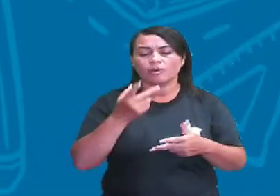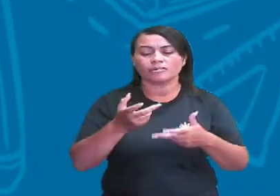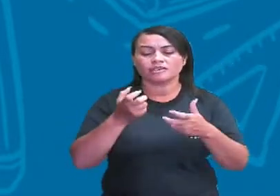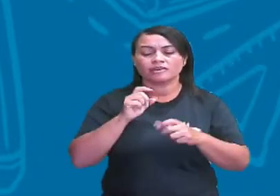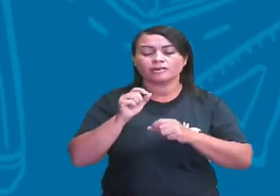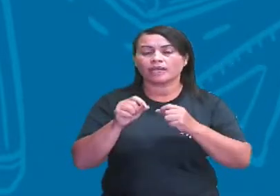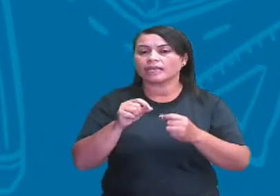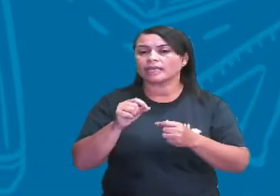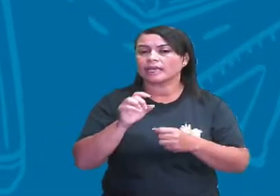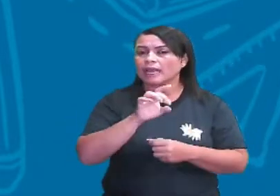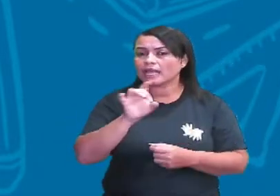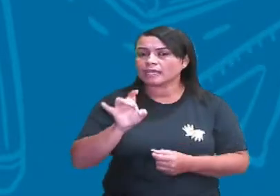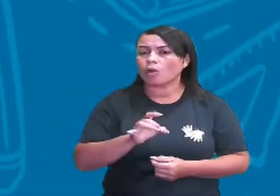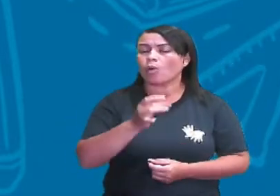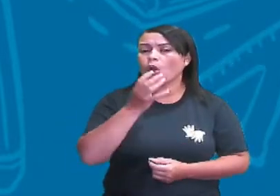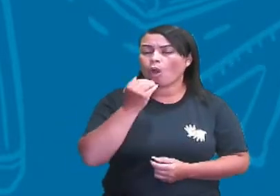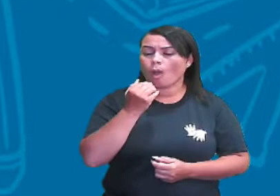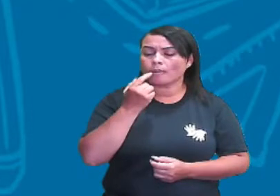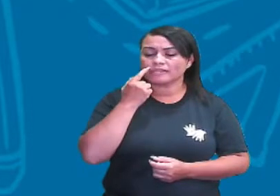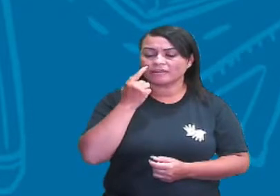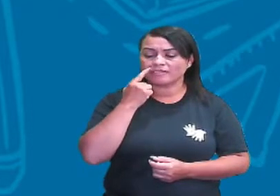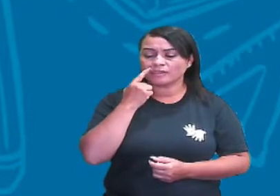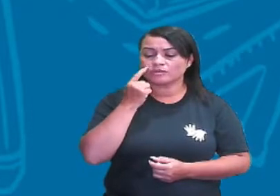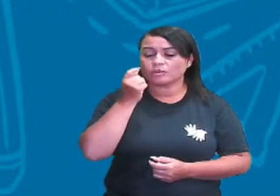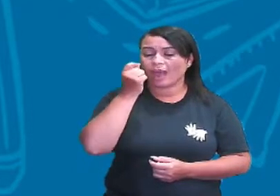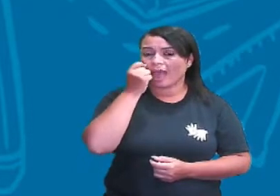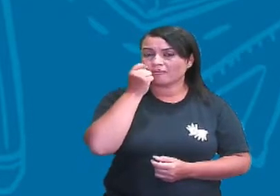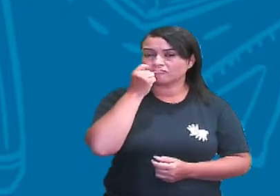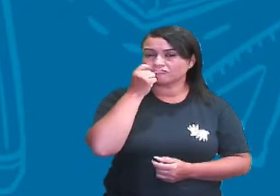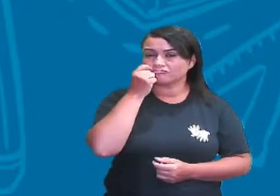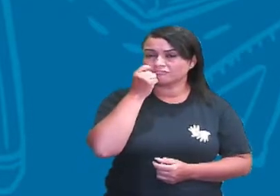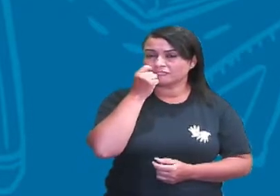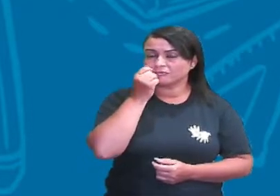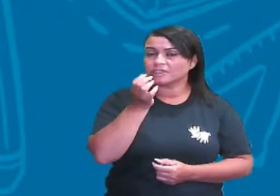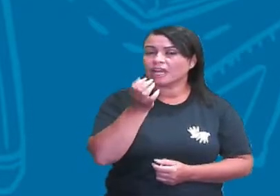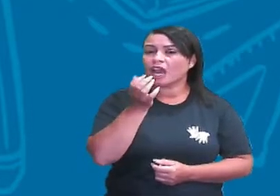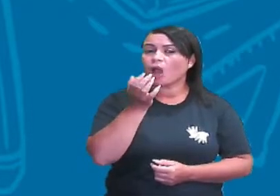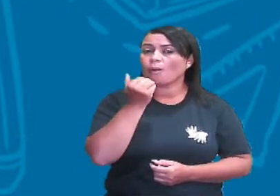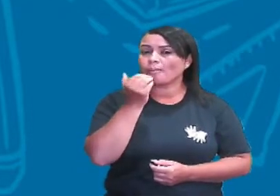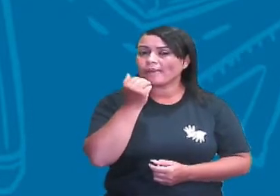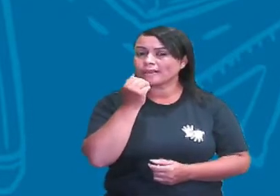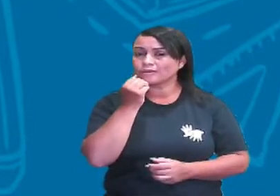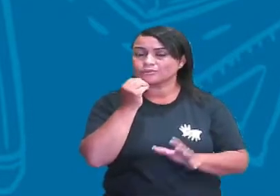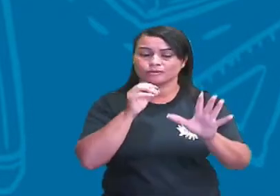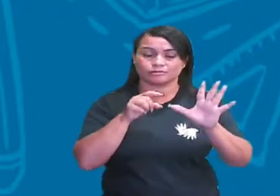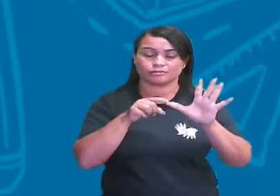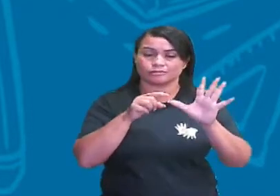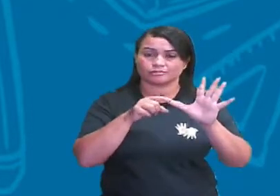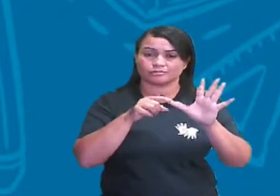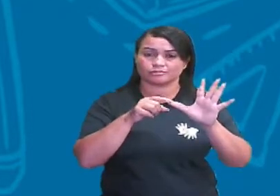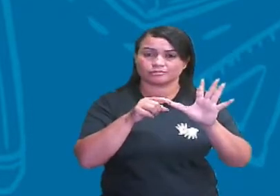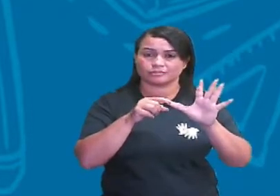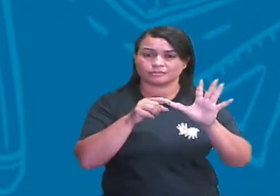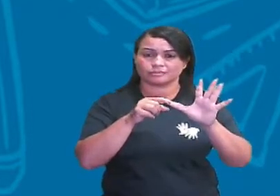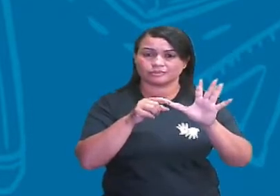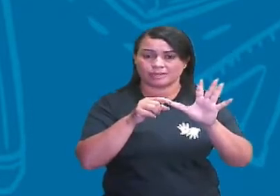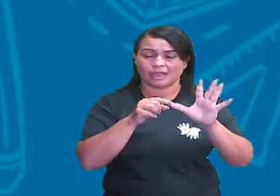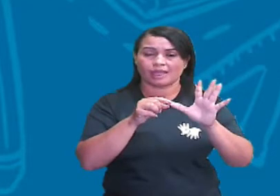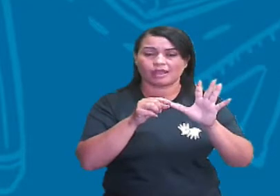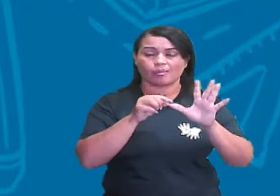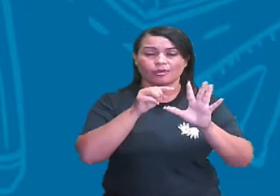Portanto, a gente consegue ver que o ratinho, ele vai estar se alimentando do milho, tá certo? Que é o produtor.